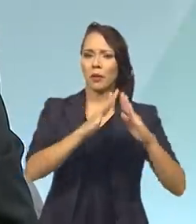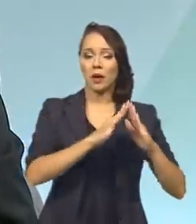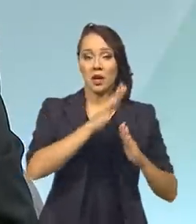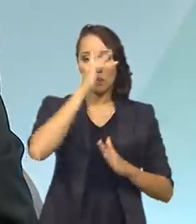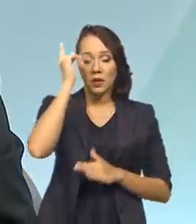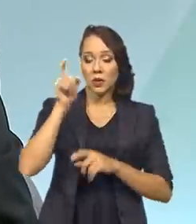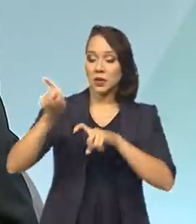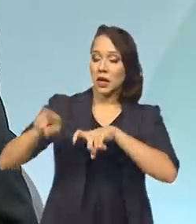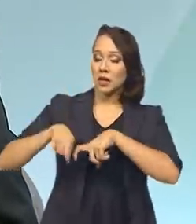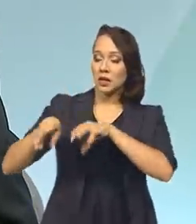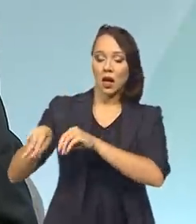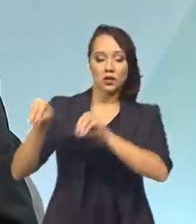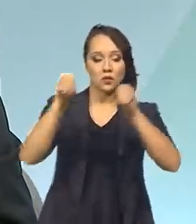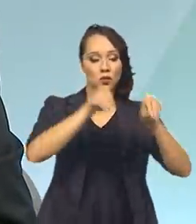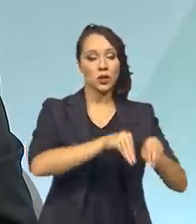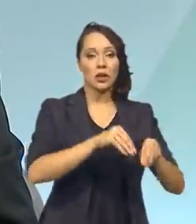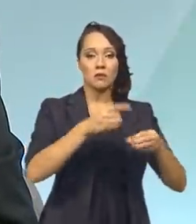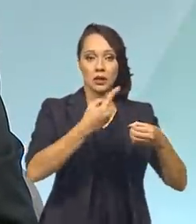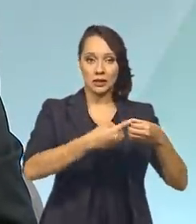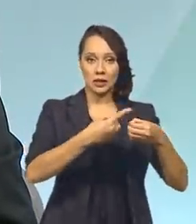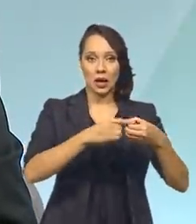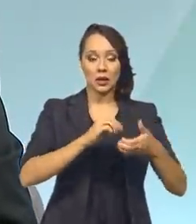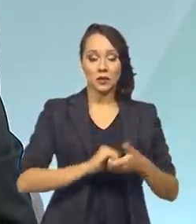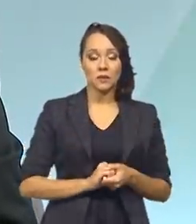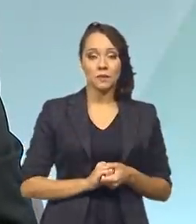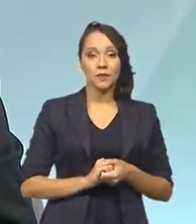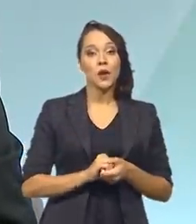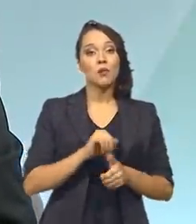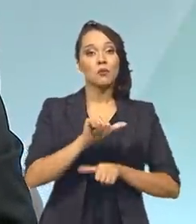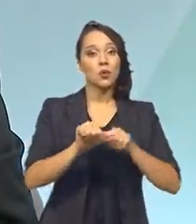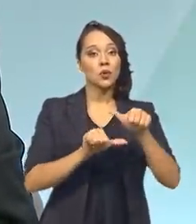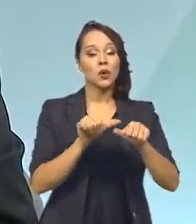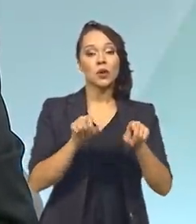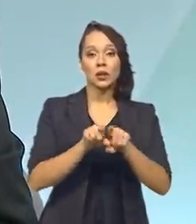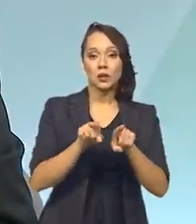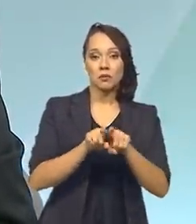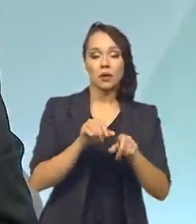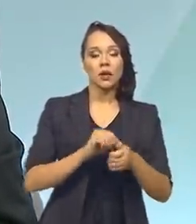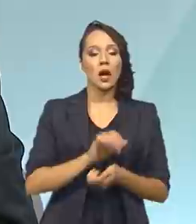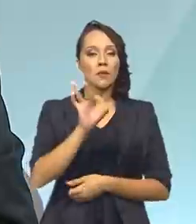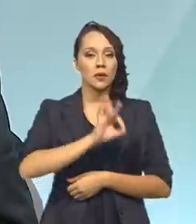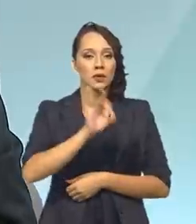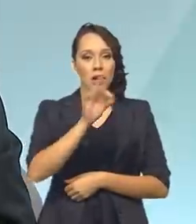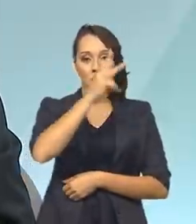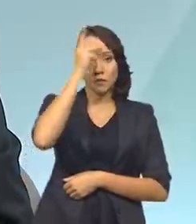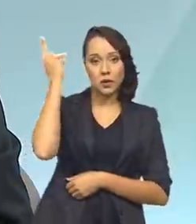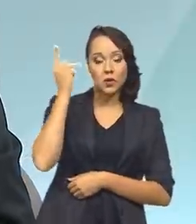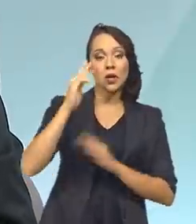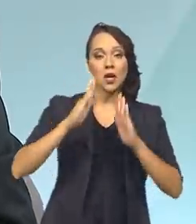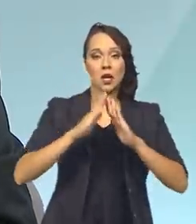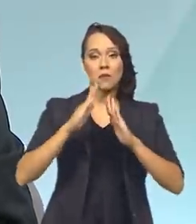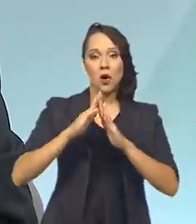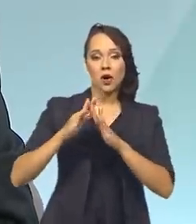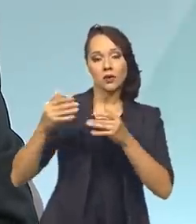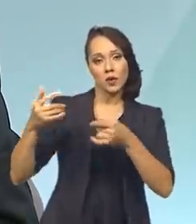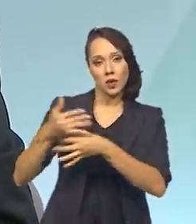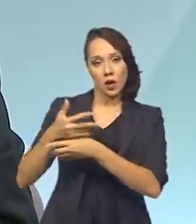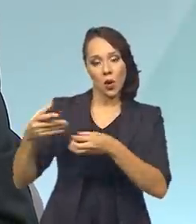pessoas do campo para as cidades, o Brasil mudou a relação de percentual de pessoas que moram no interior